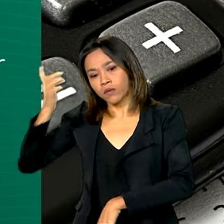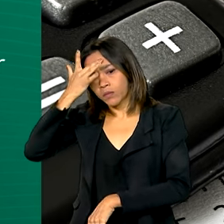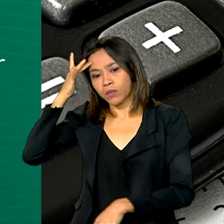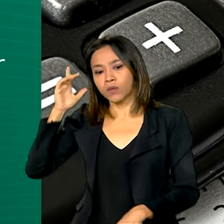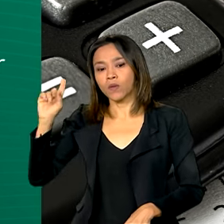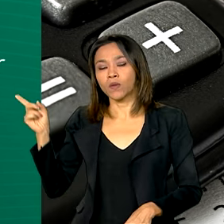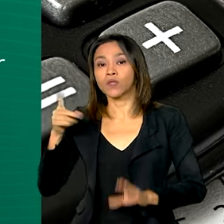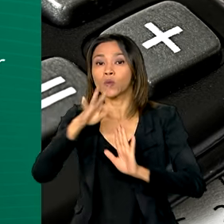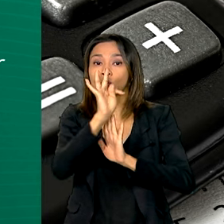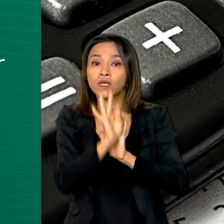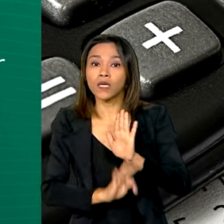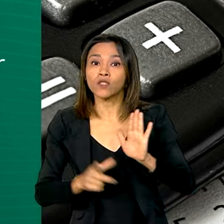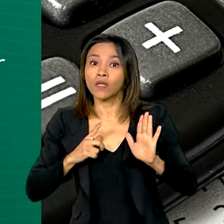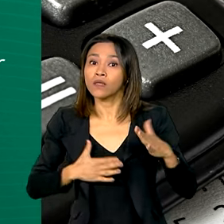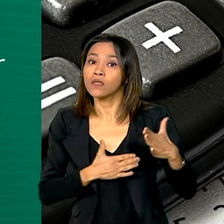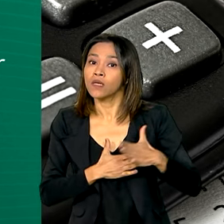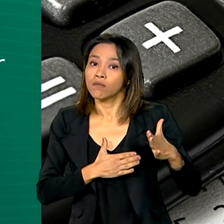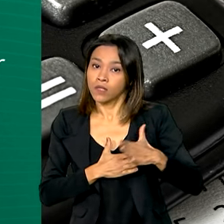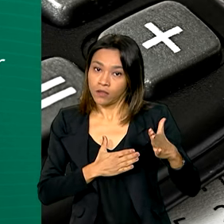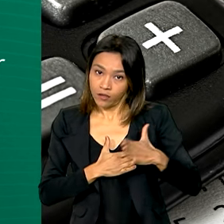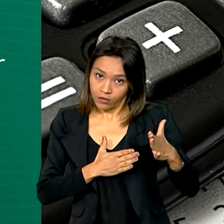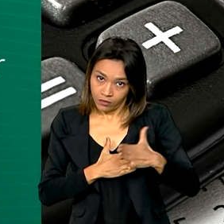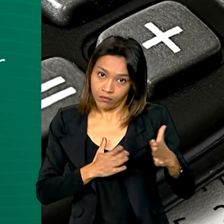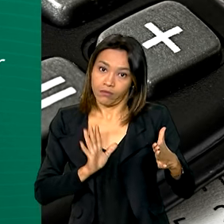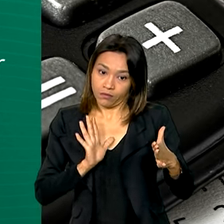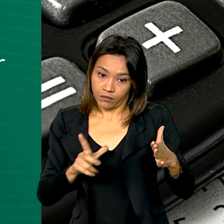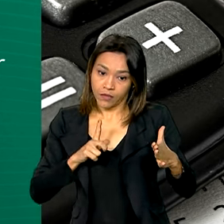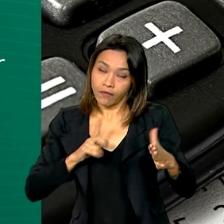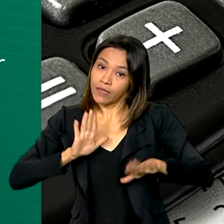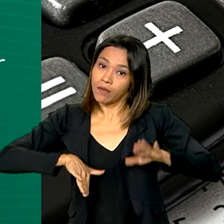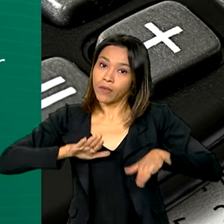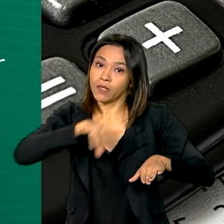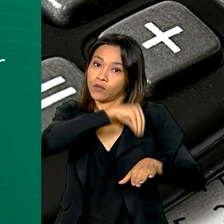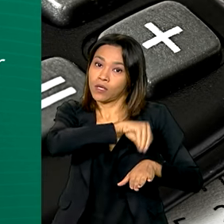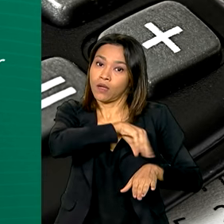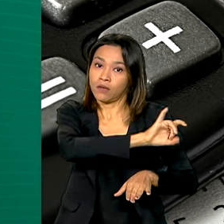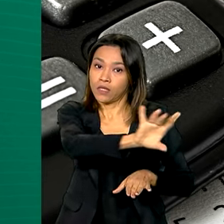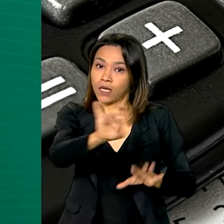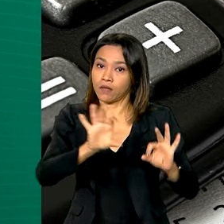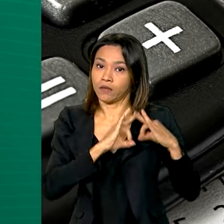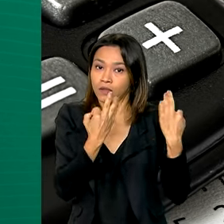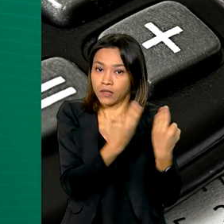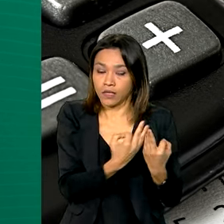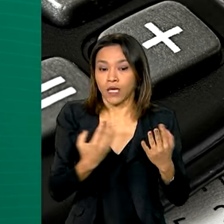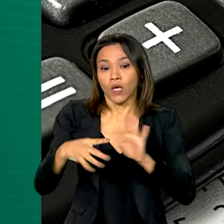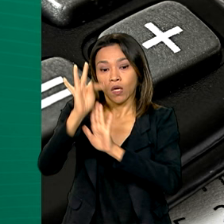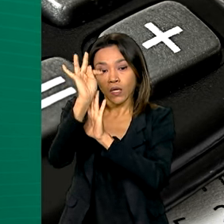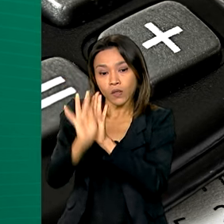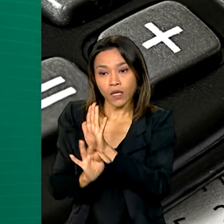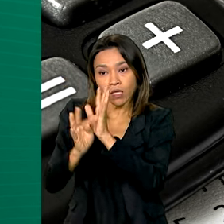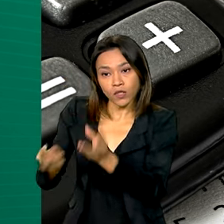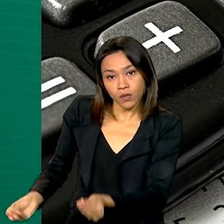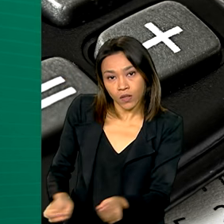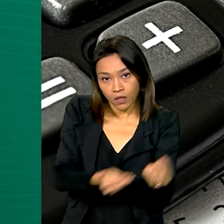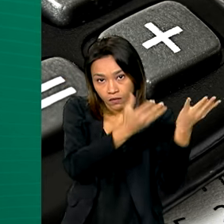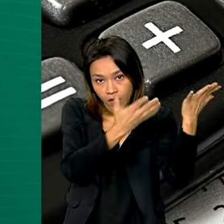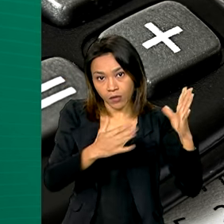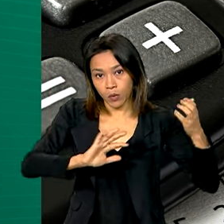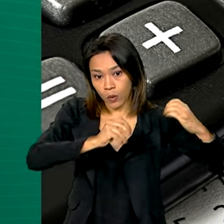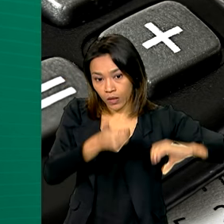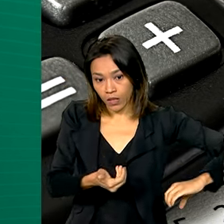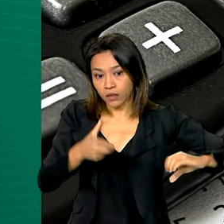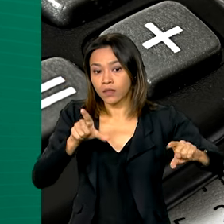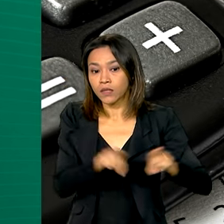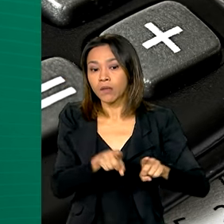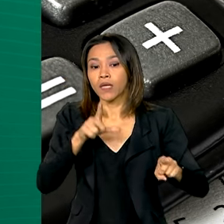o texto prevê limites de devolução de acordo com a renda familiar. O texto encaminhado pelo governo ao Congresso também prevê